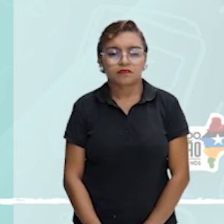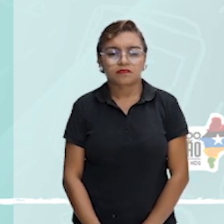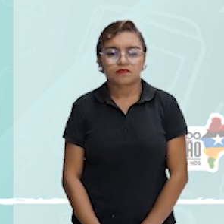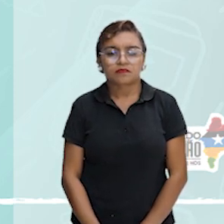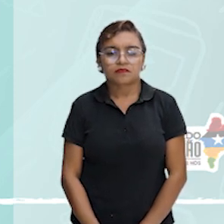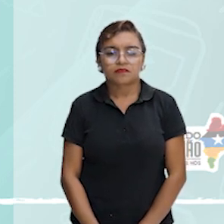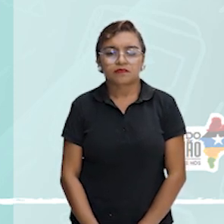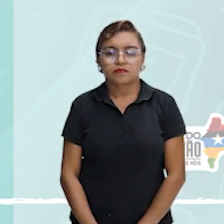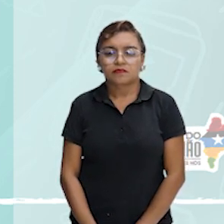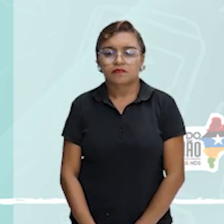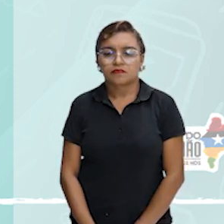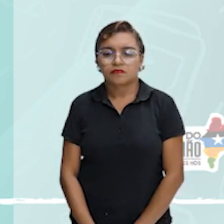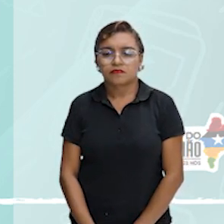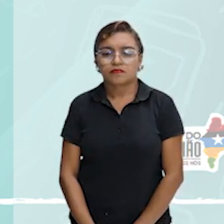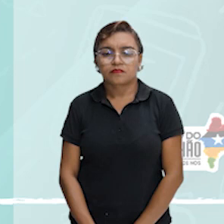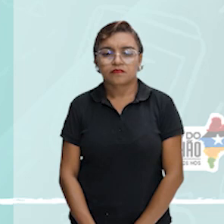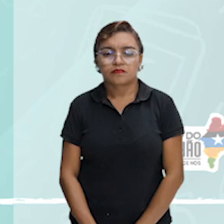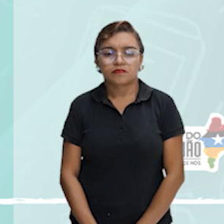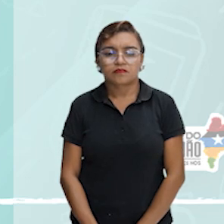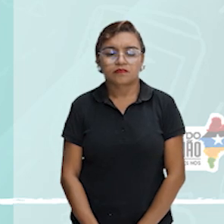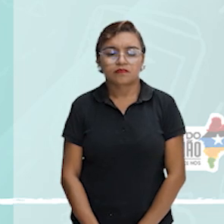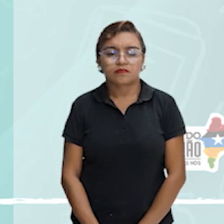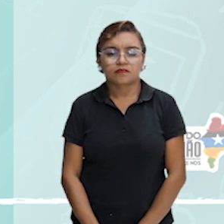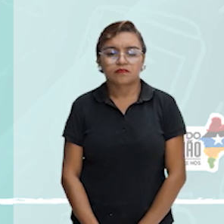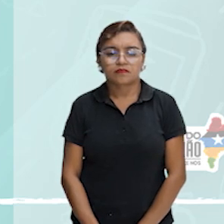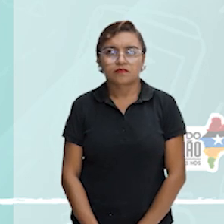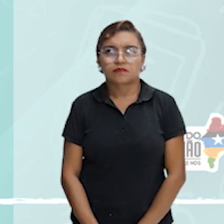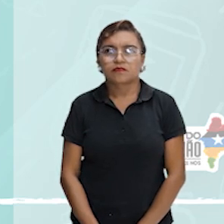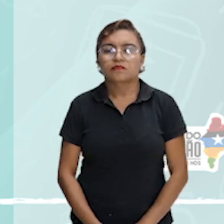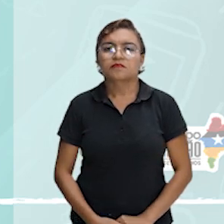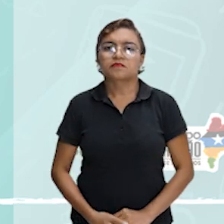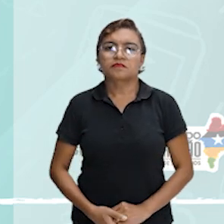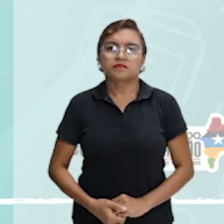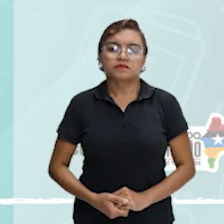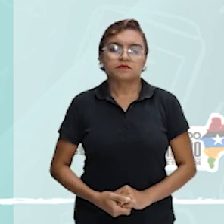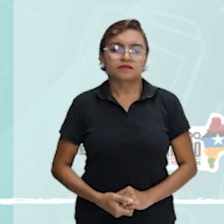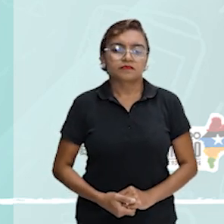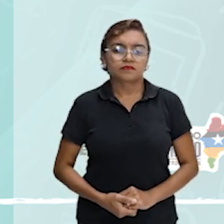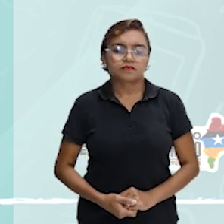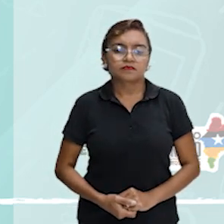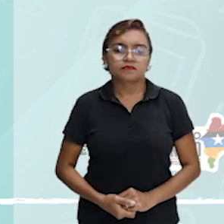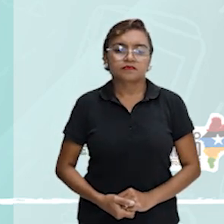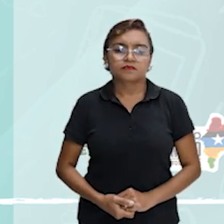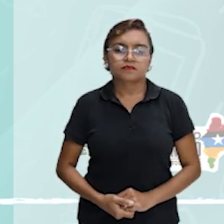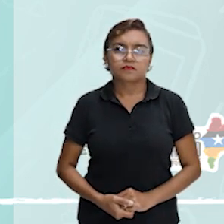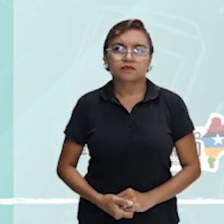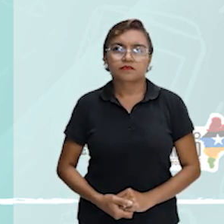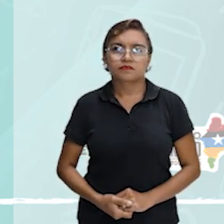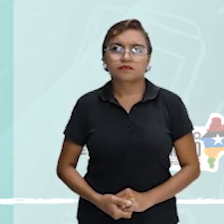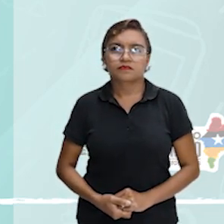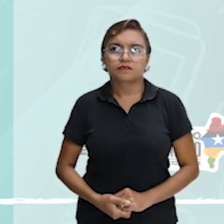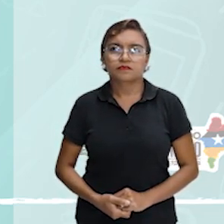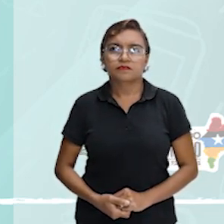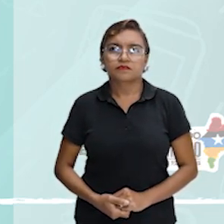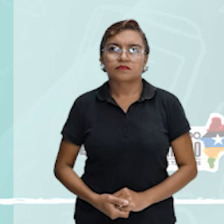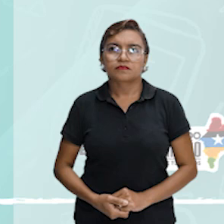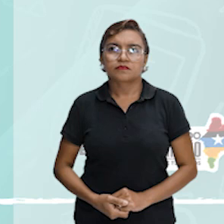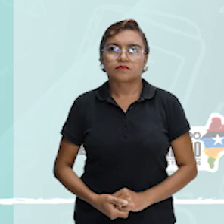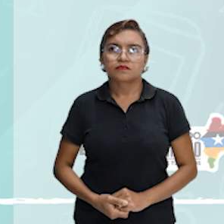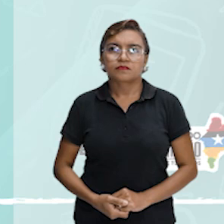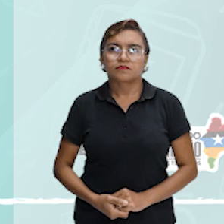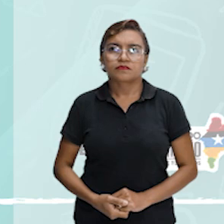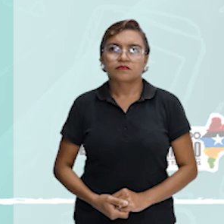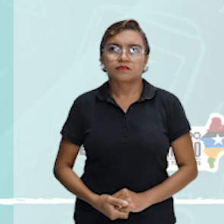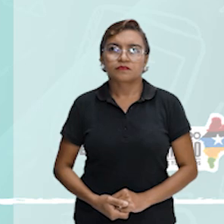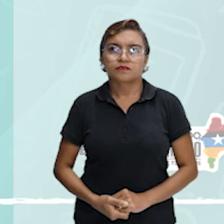Tuimalila, no arquipélago de Tonga, com 188 anos, e de Aduaita, Índia, especulando